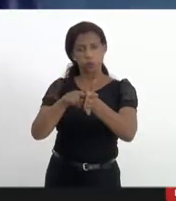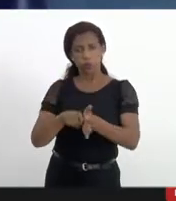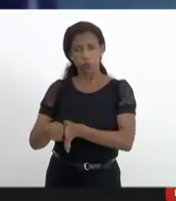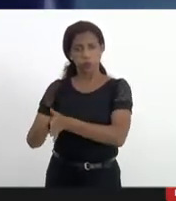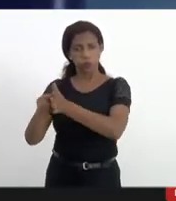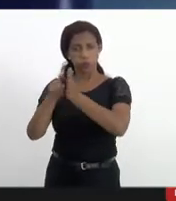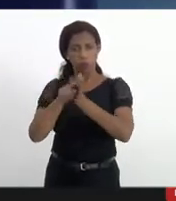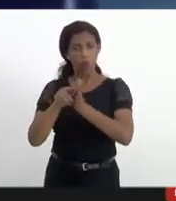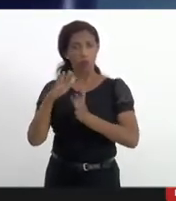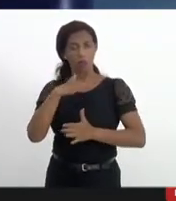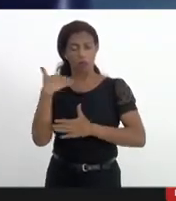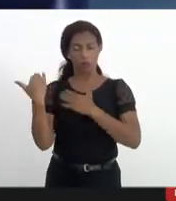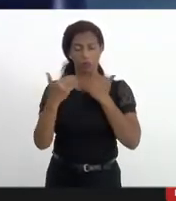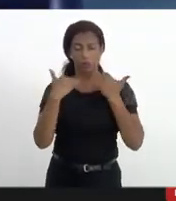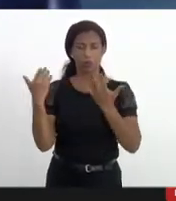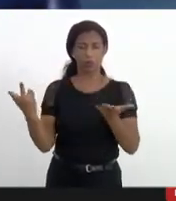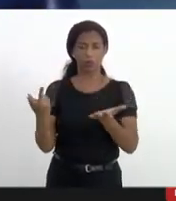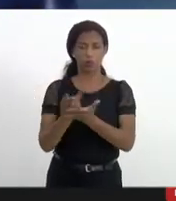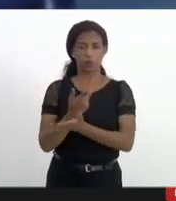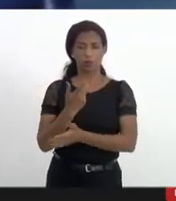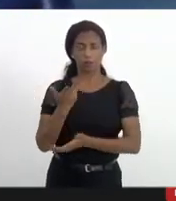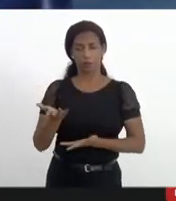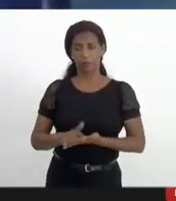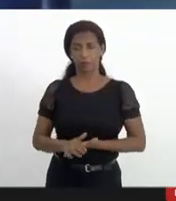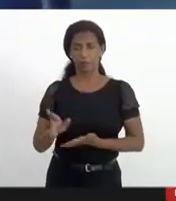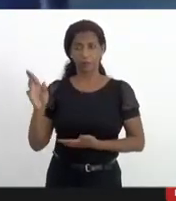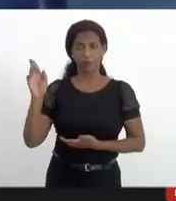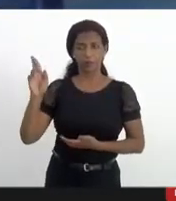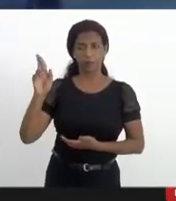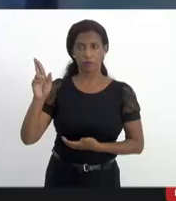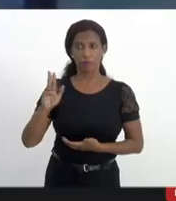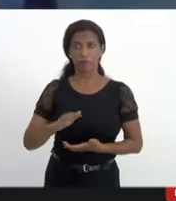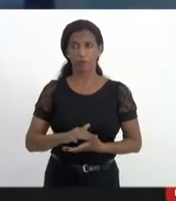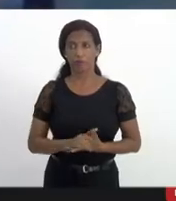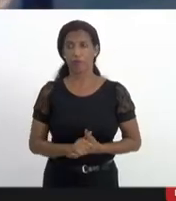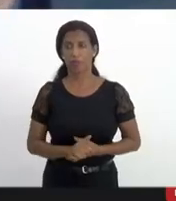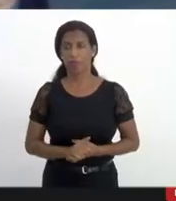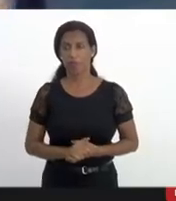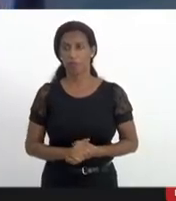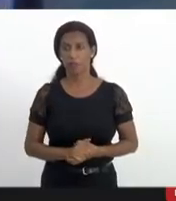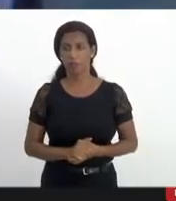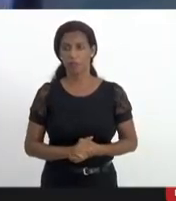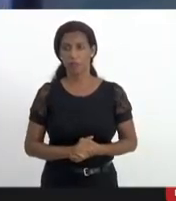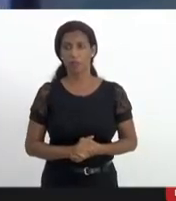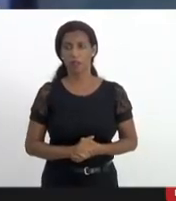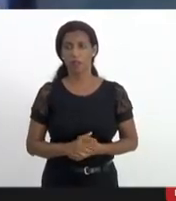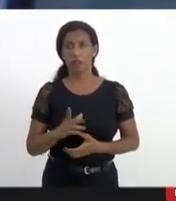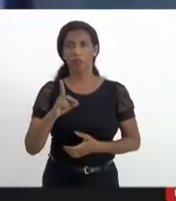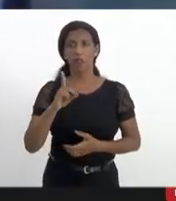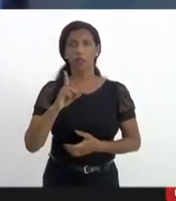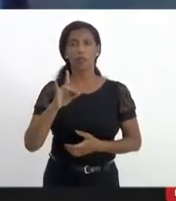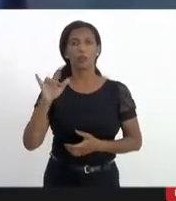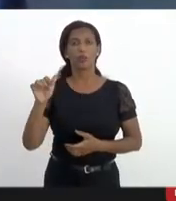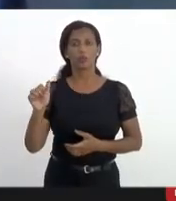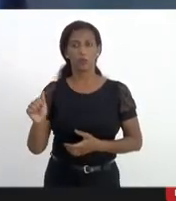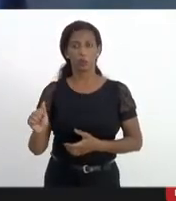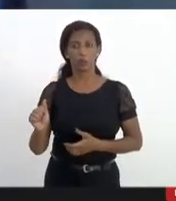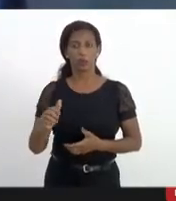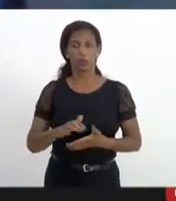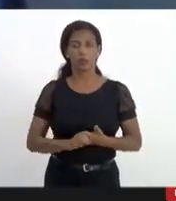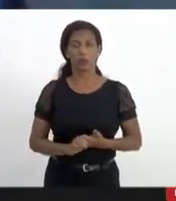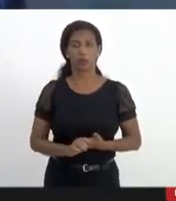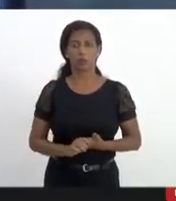dos homicídios da Civil, ou responsável, inclusive, por essa investigação. No dia da referida